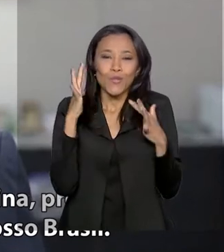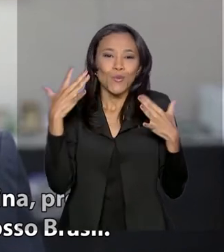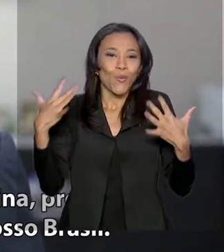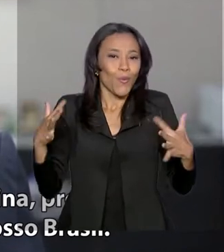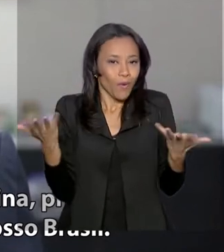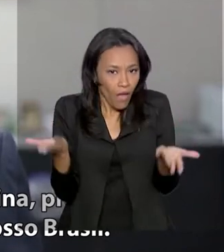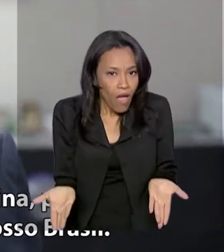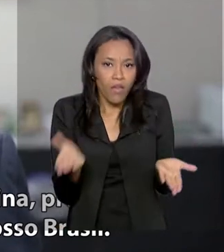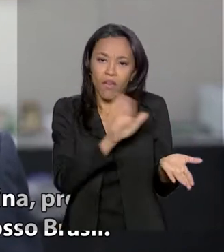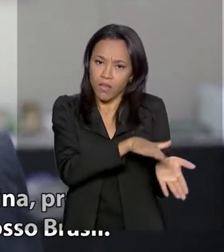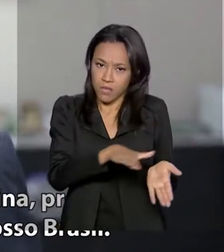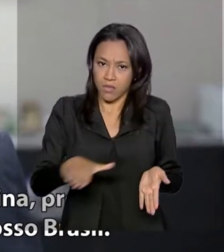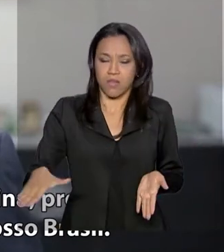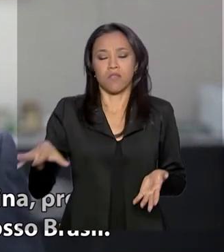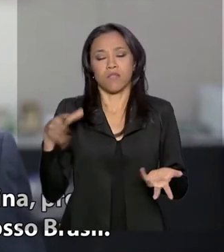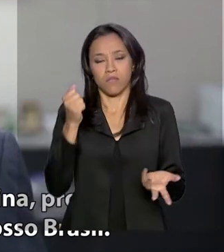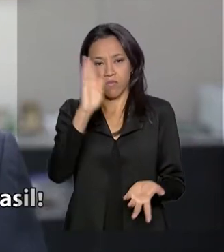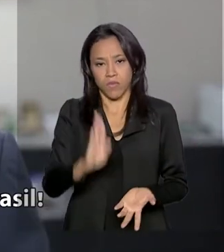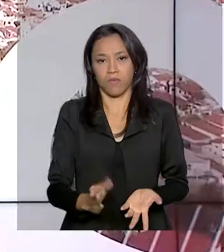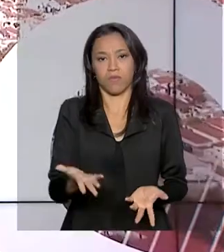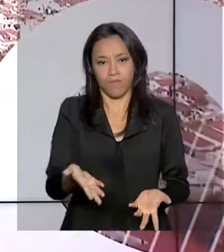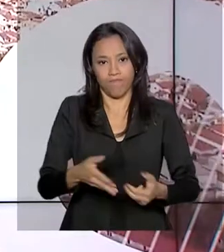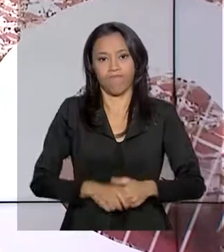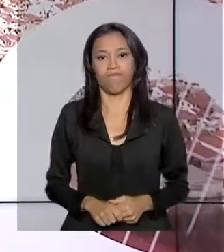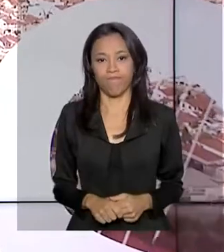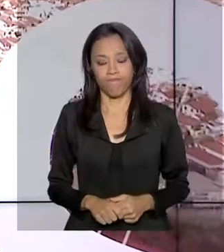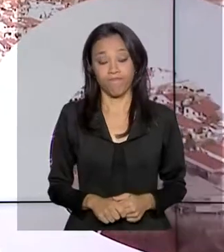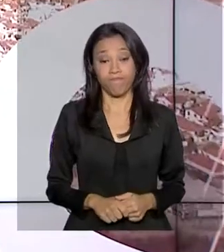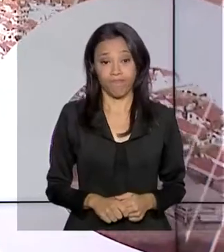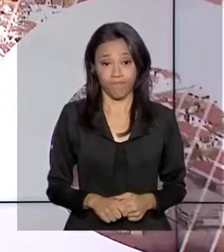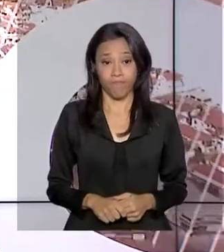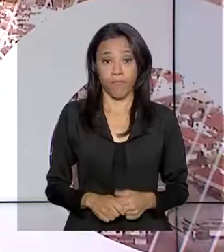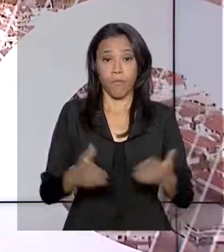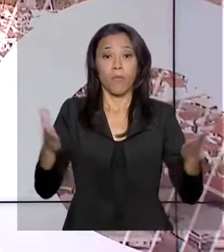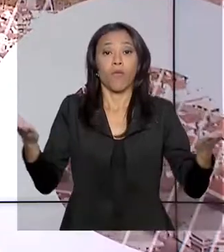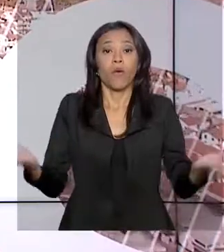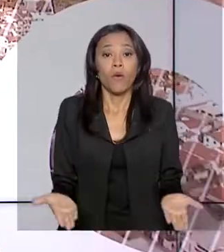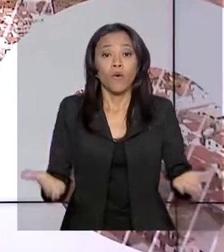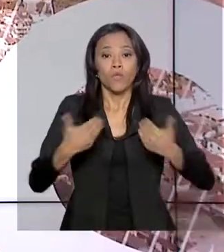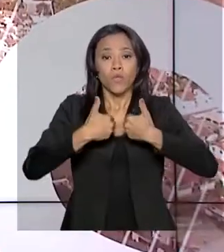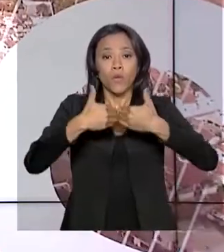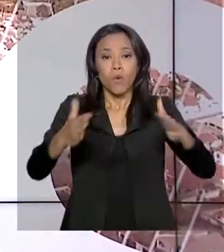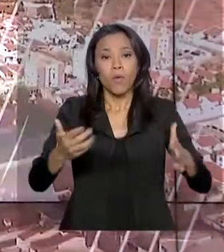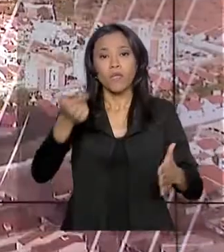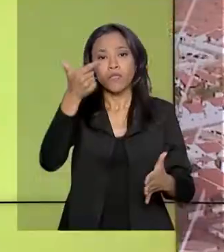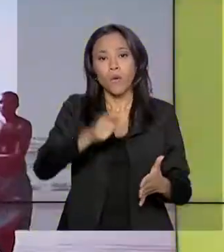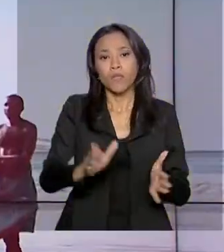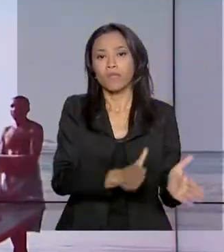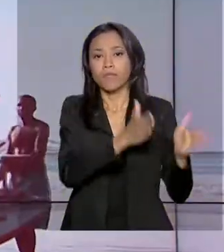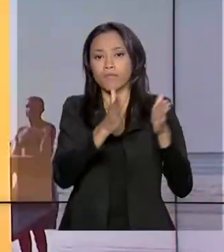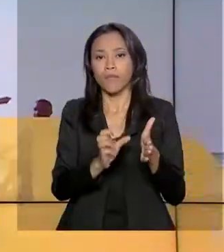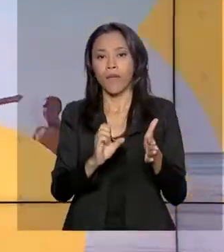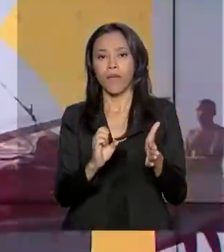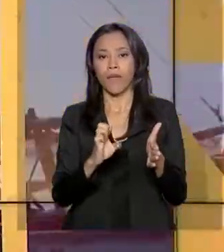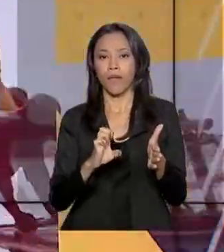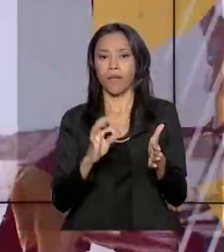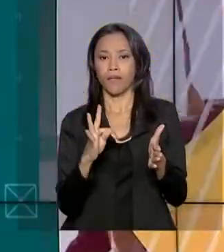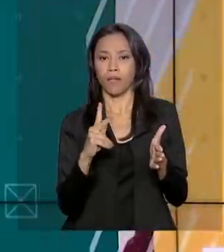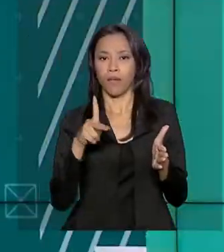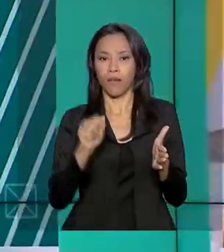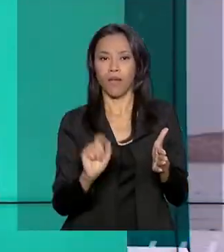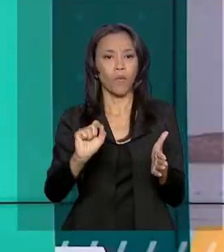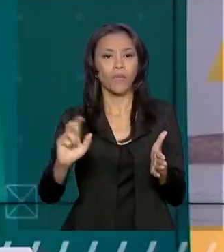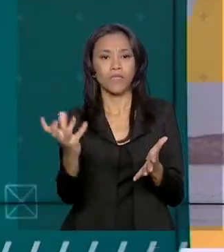que são as crianças do nosso Brasil. Começa hoje mais uma etapa de saques do FGTS.